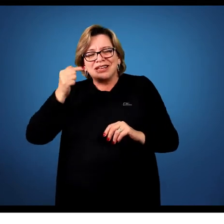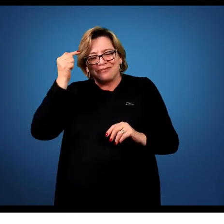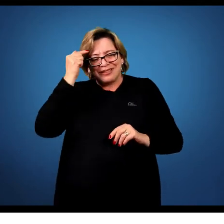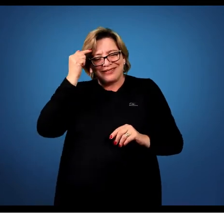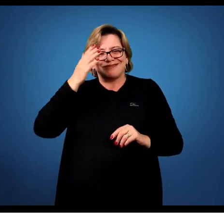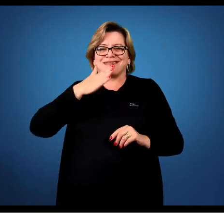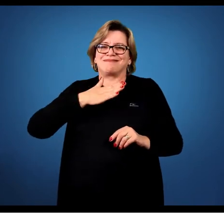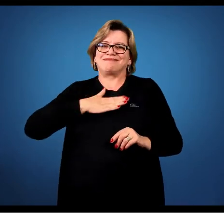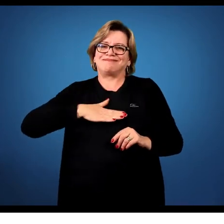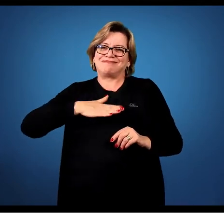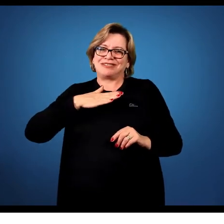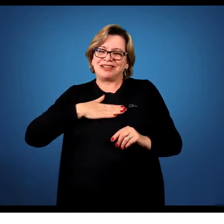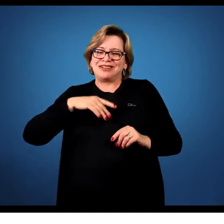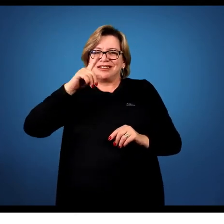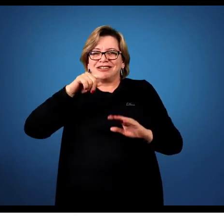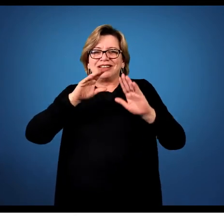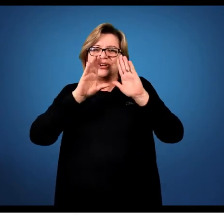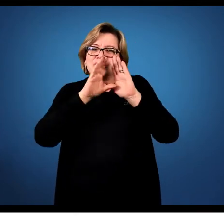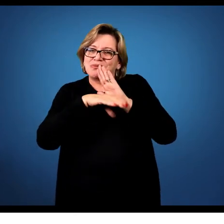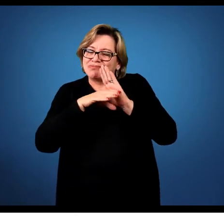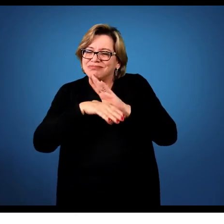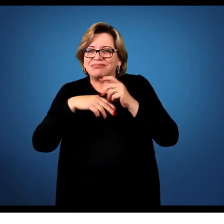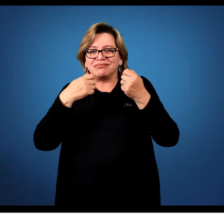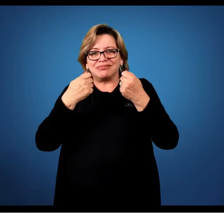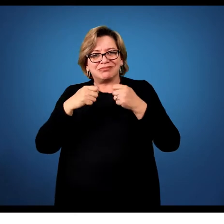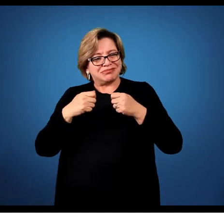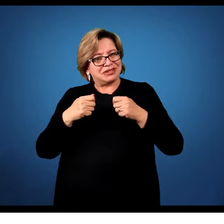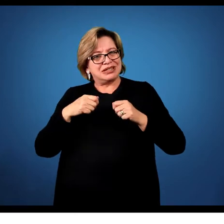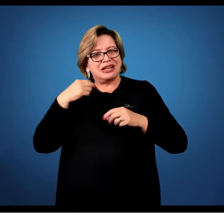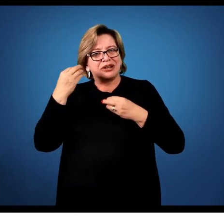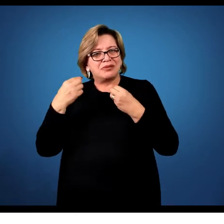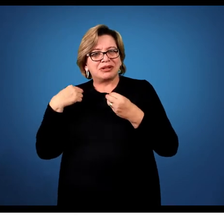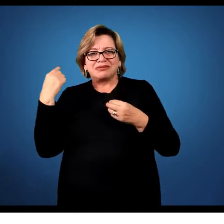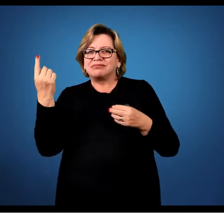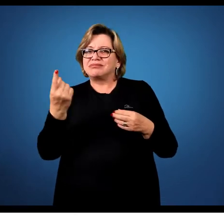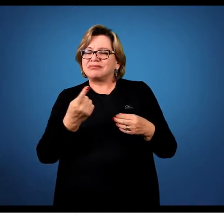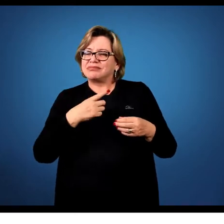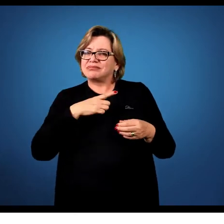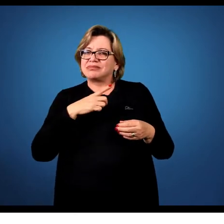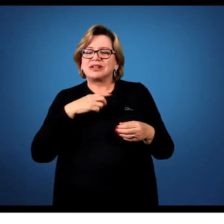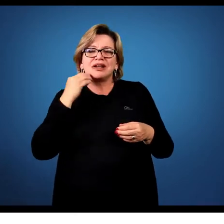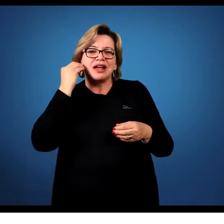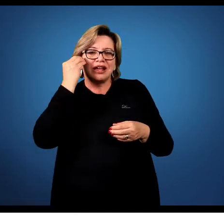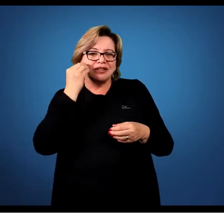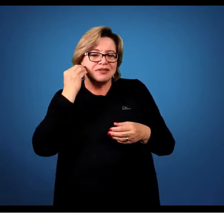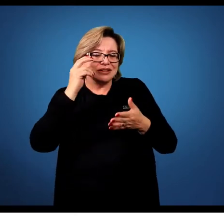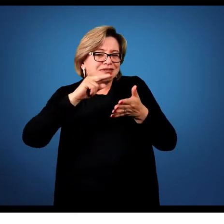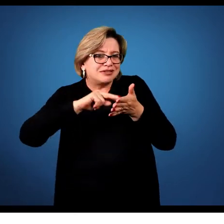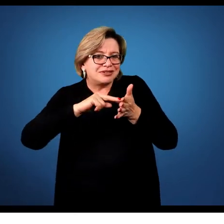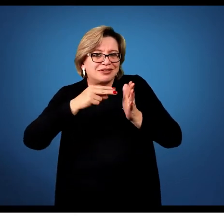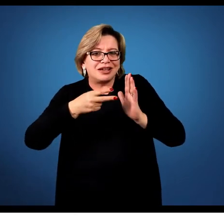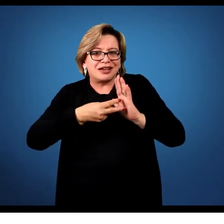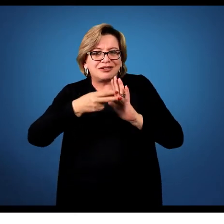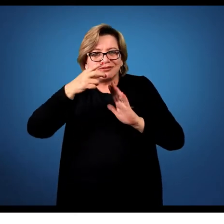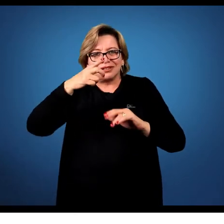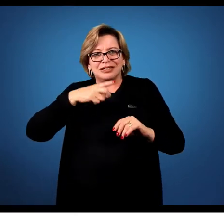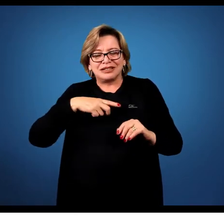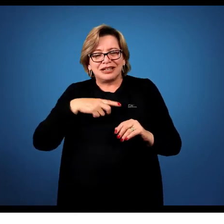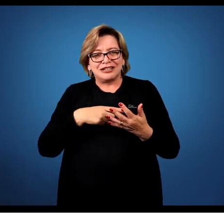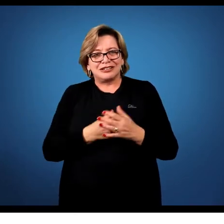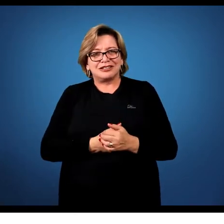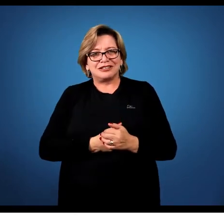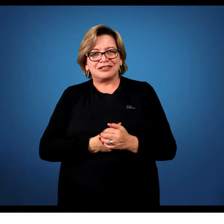são conceitos que ele vai falando que é necessário para que você tenha uma experiência significativa. Você se coloca primeiro numa